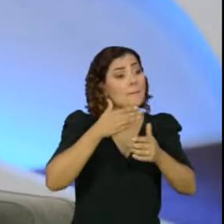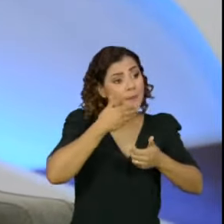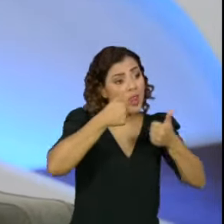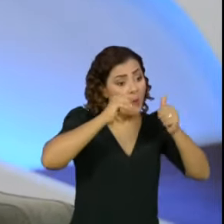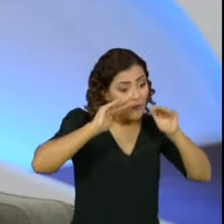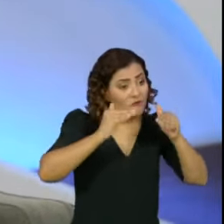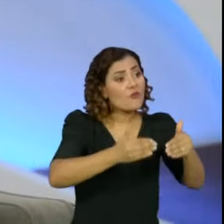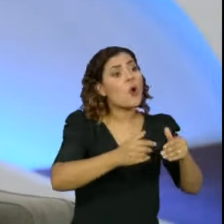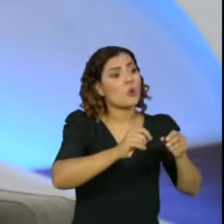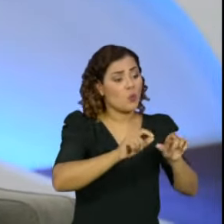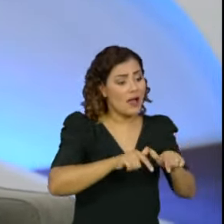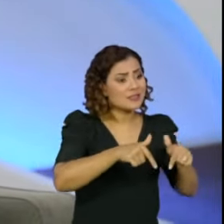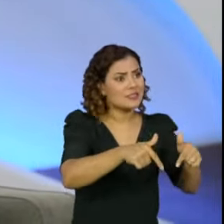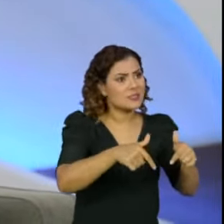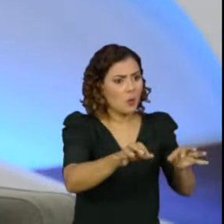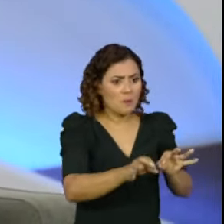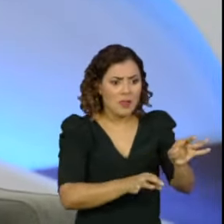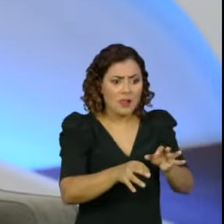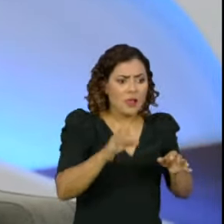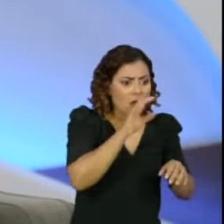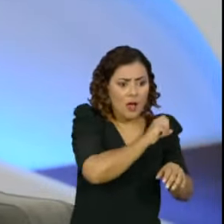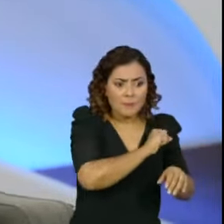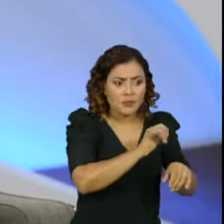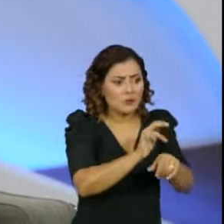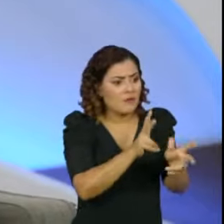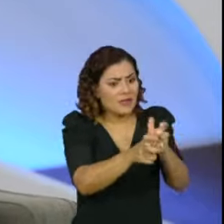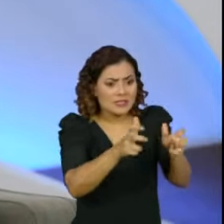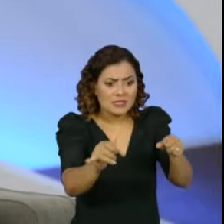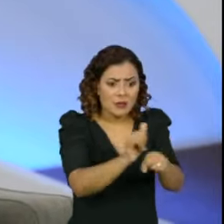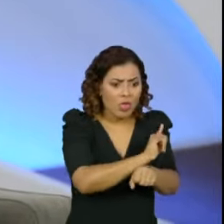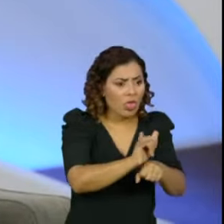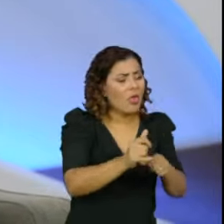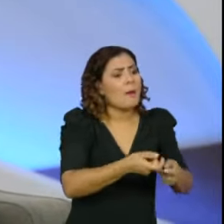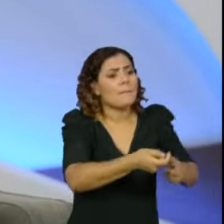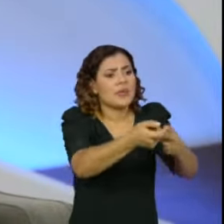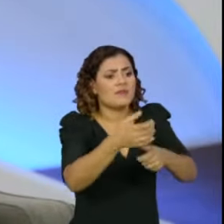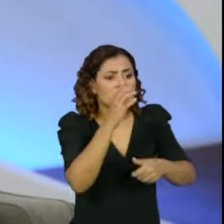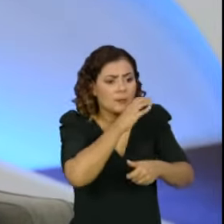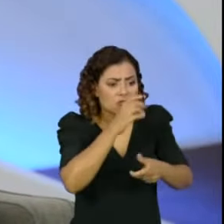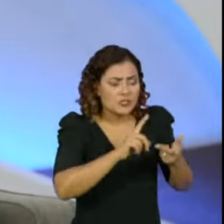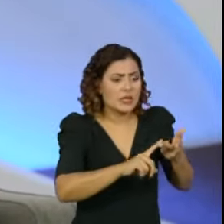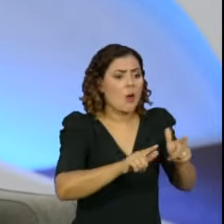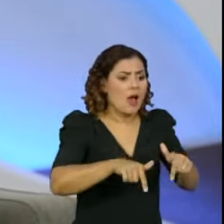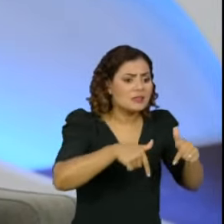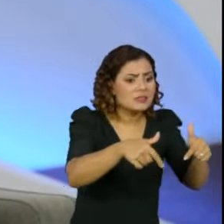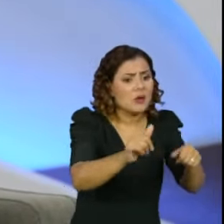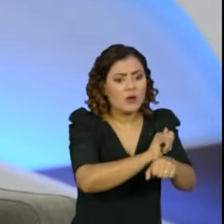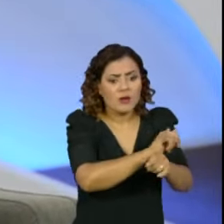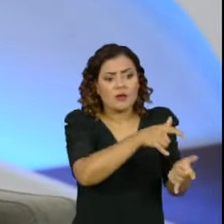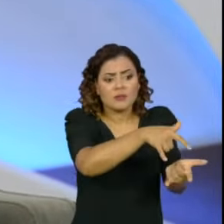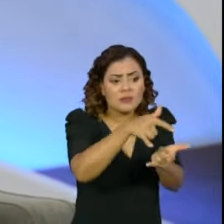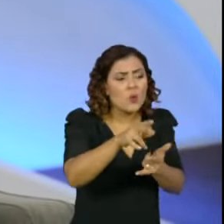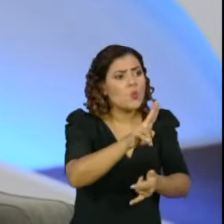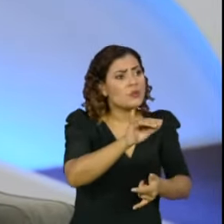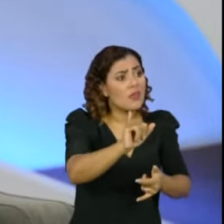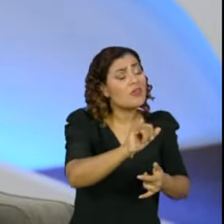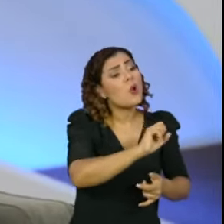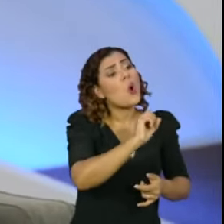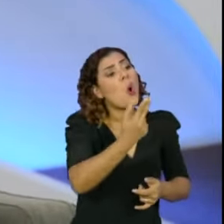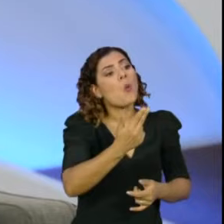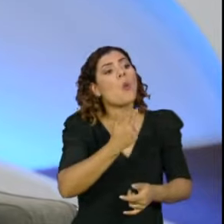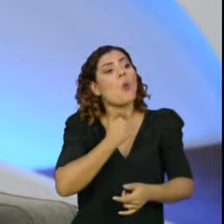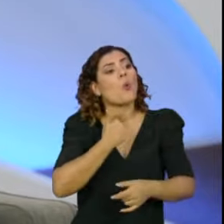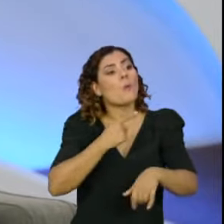com iniciativas concretas de ampliação da escala de vacinação, de auxílio emergencial, de ativação de leitos de UTI, ou nos